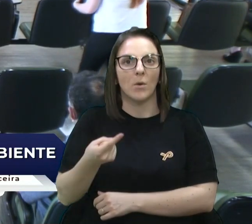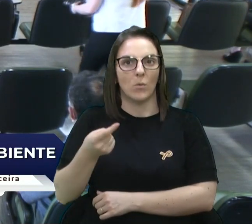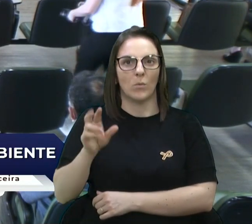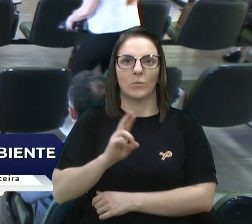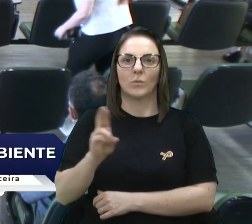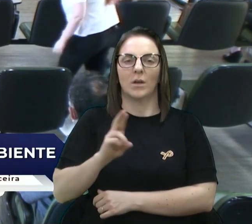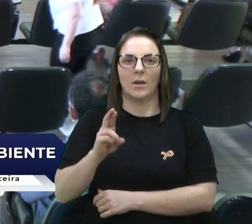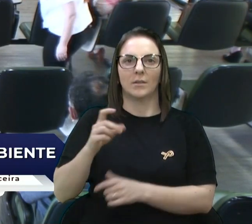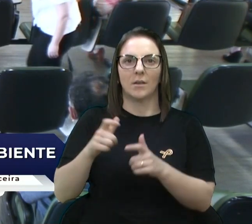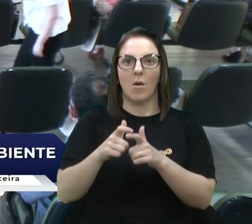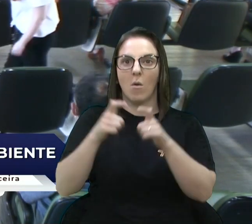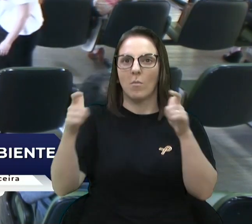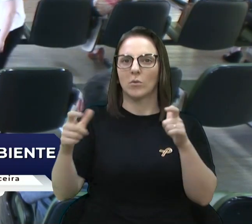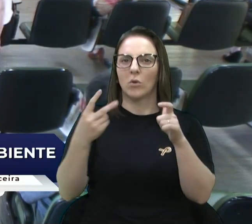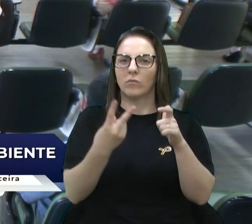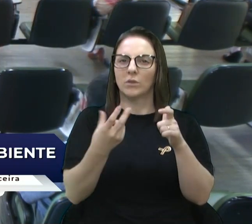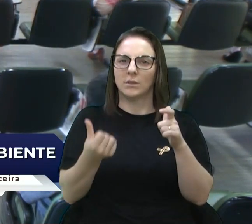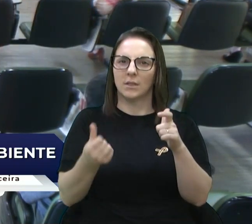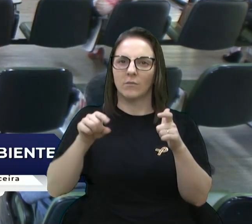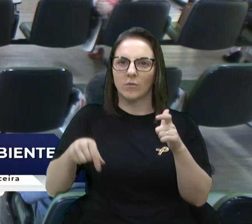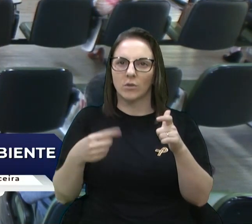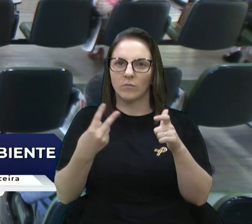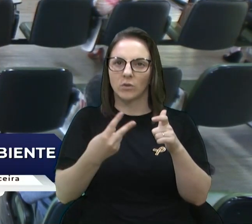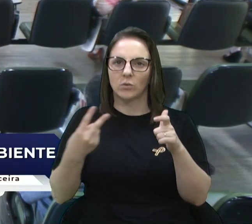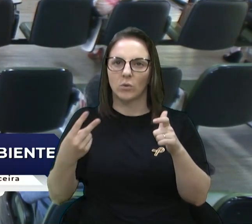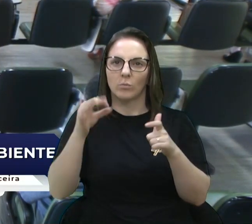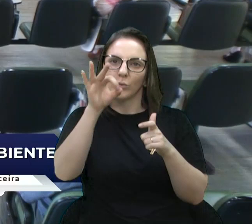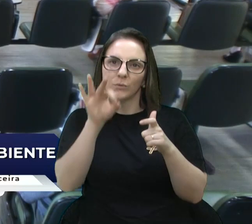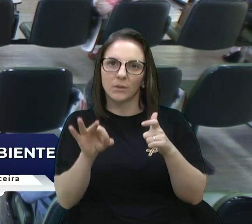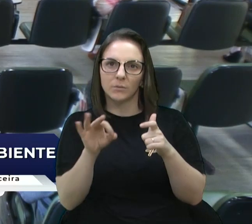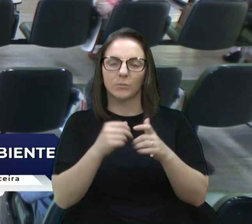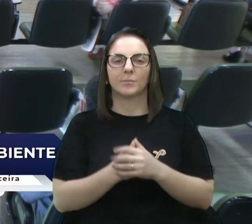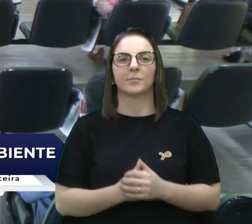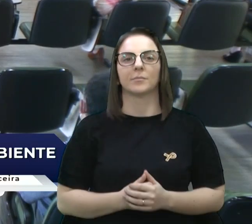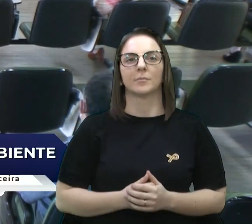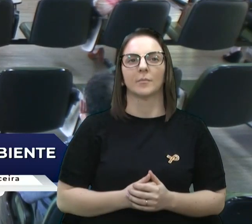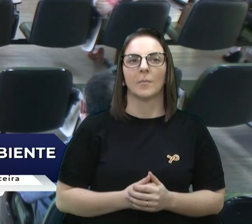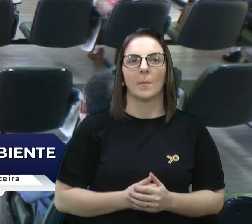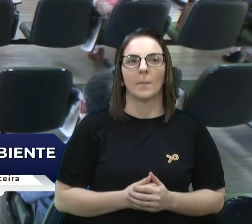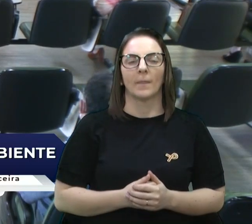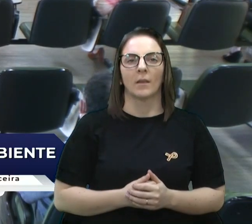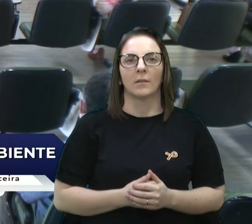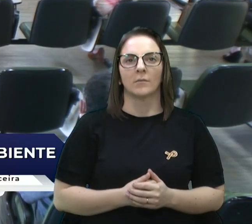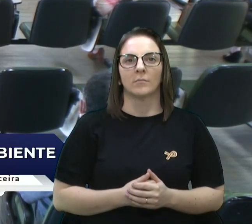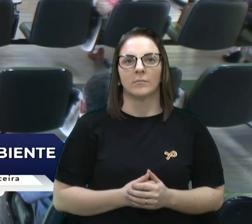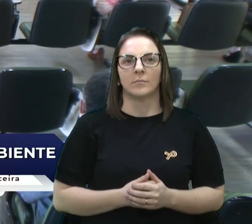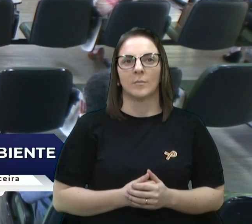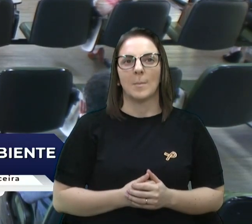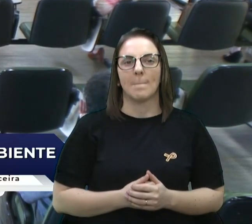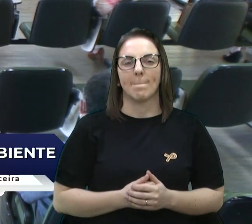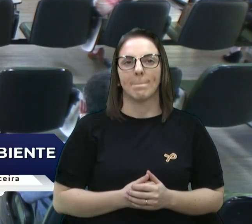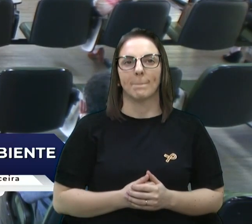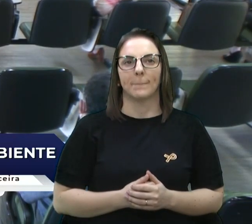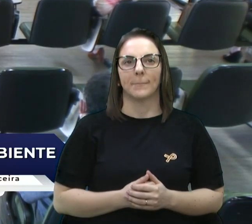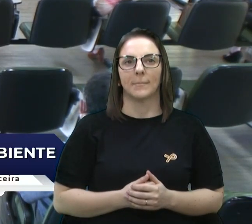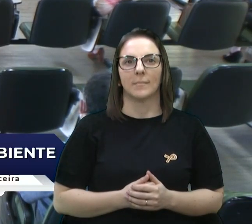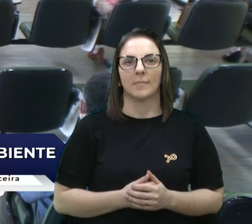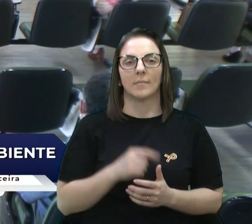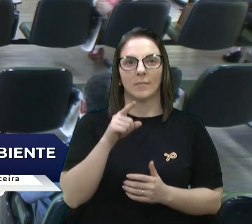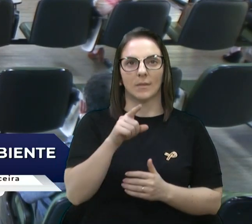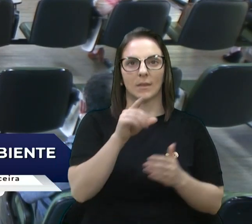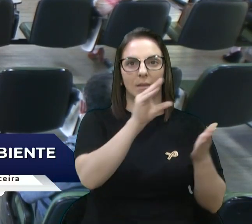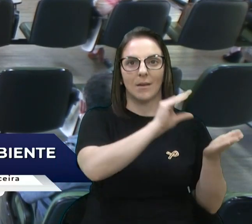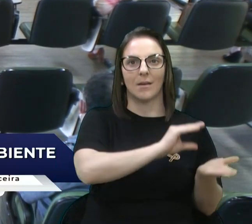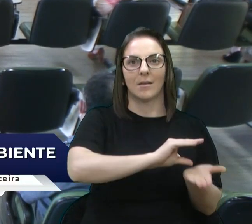crescimento de 26,22%. Então, a receita